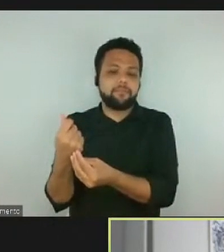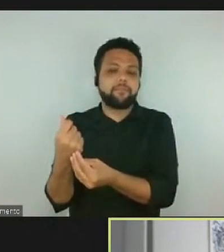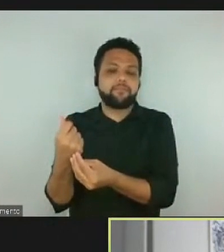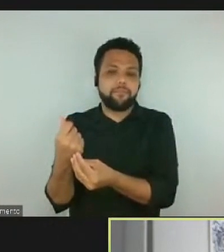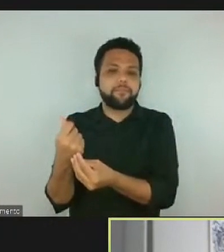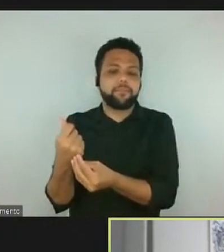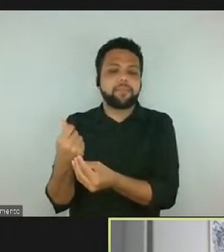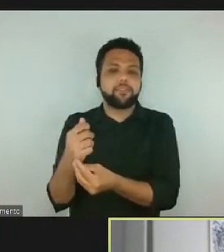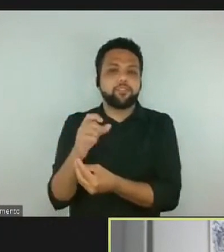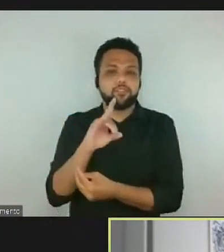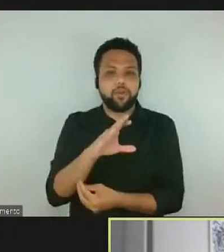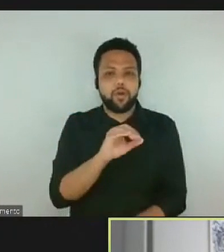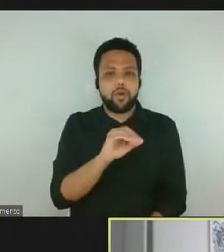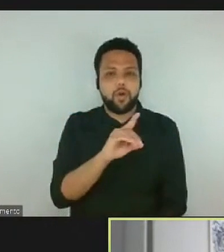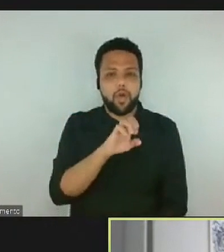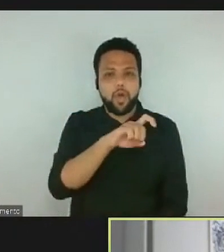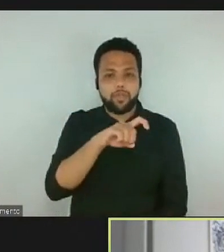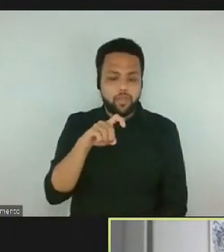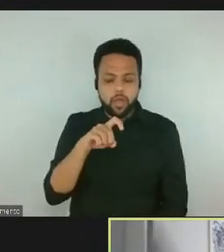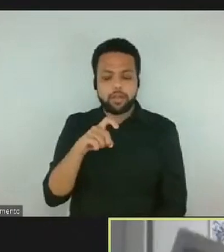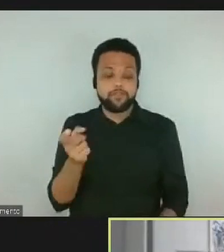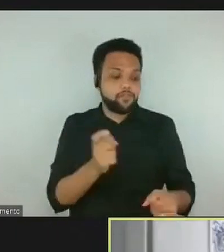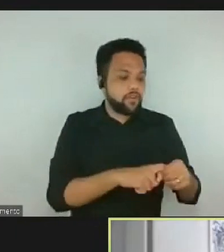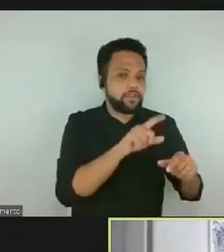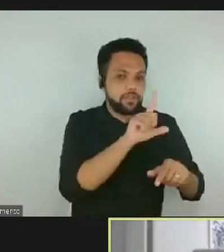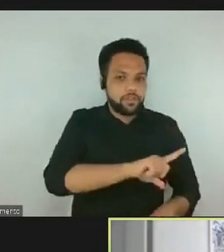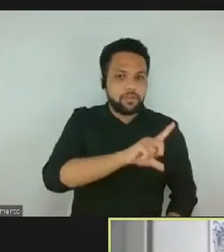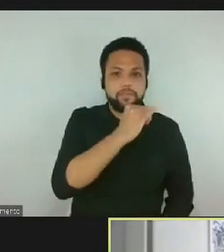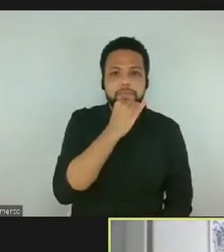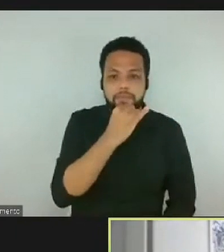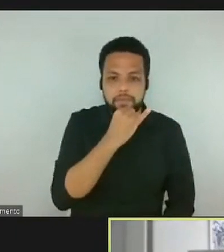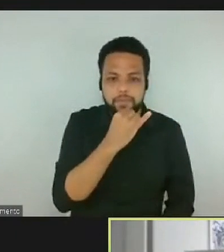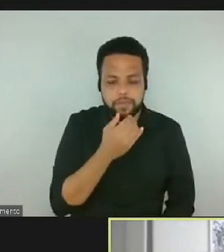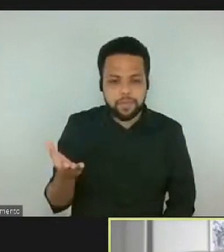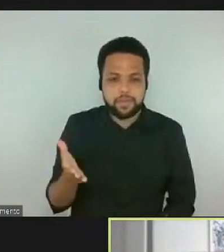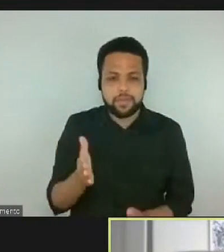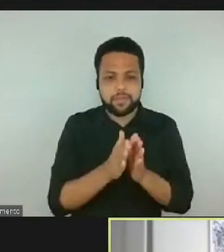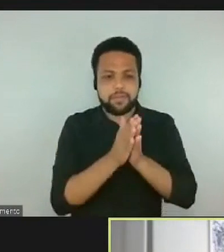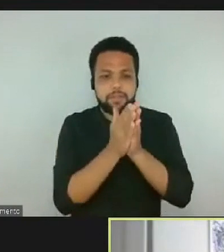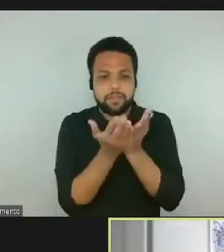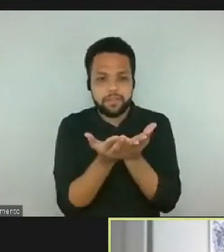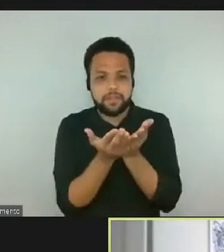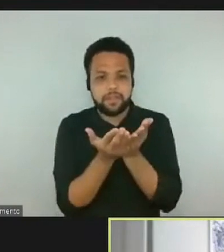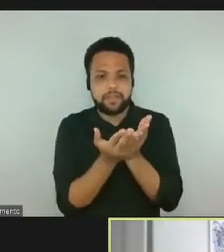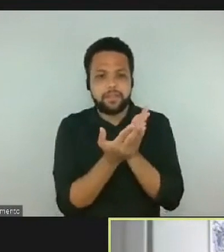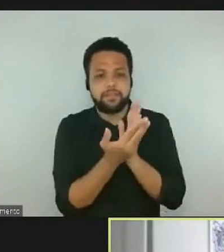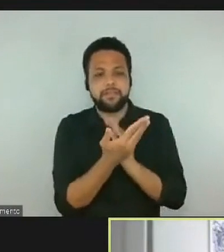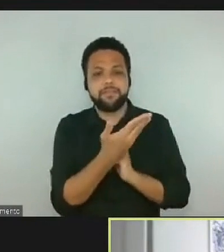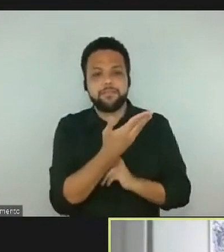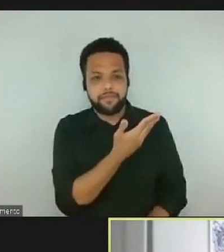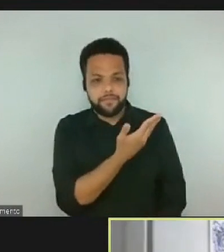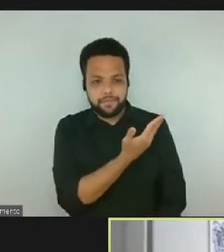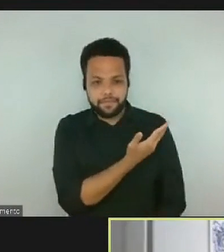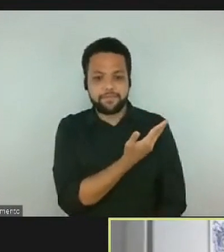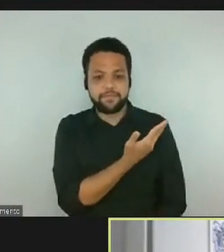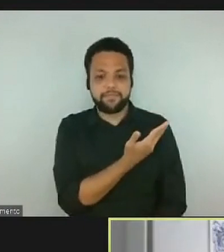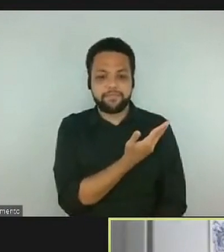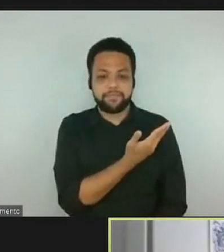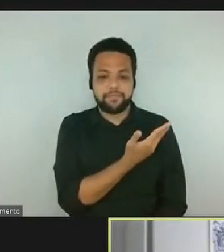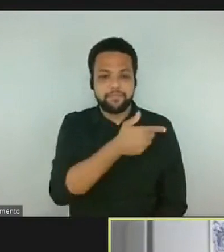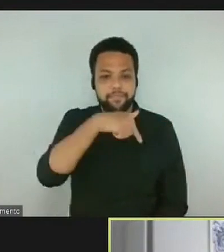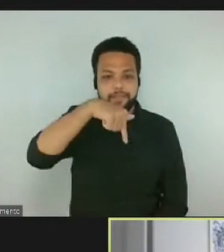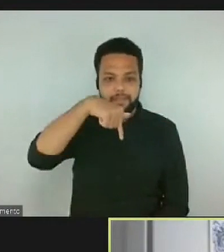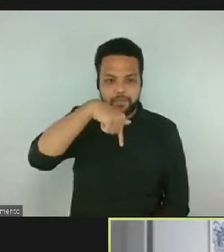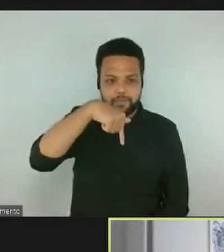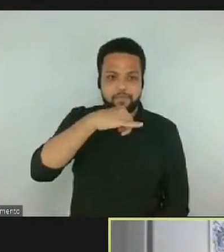voltam para a literatura. Porque, por exemplo, quando você tem esse livro, Aquela Água Toda, do Carrascoza, que vem